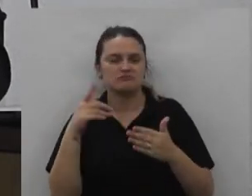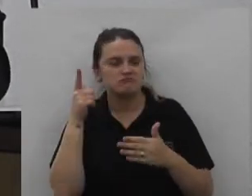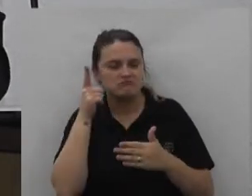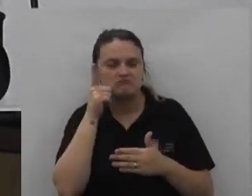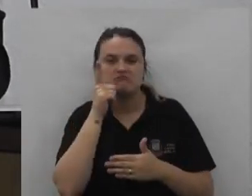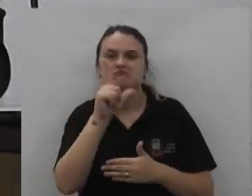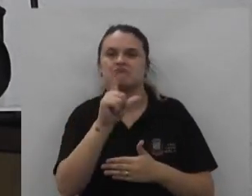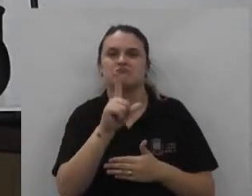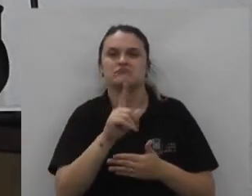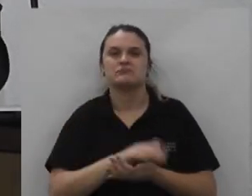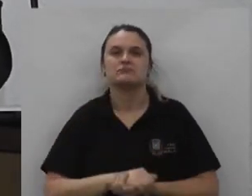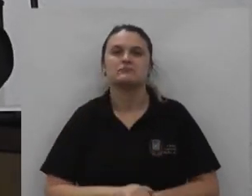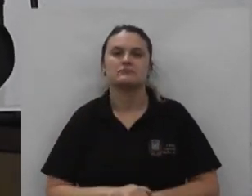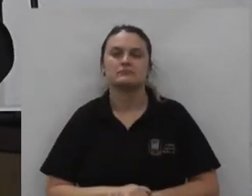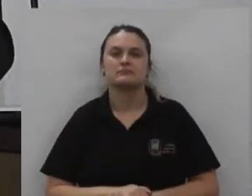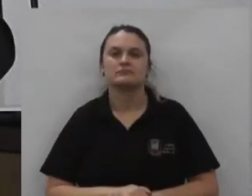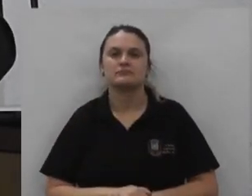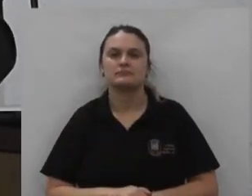recorrer